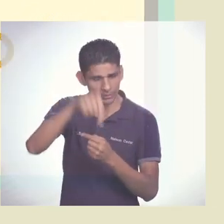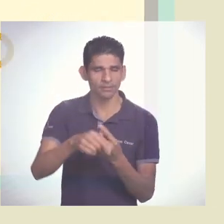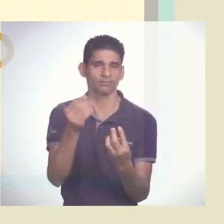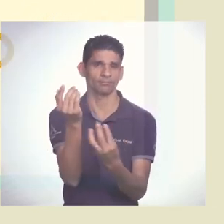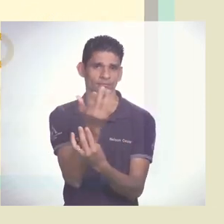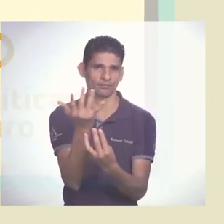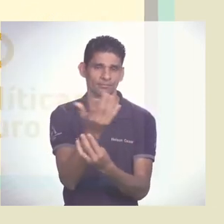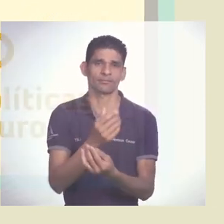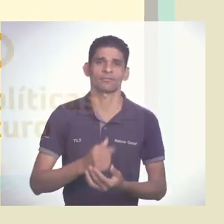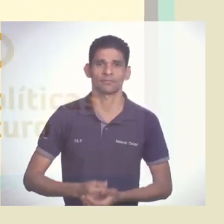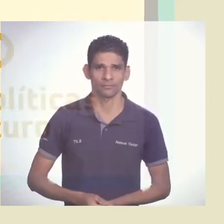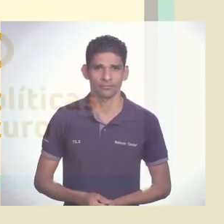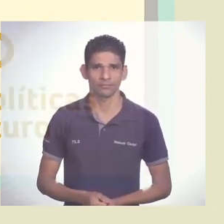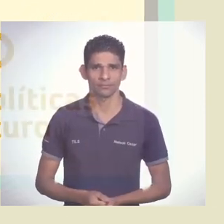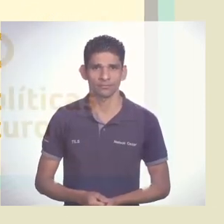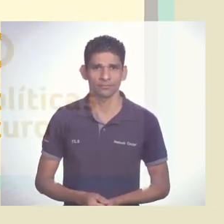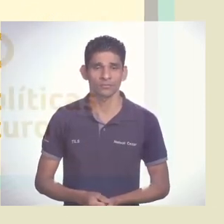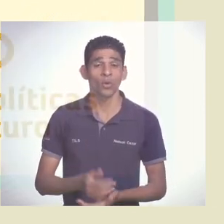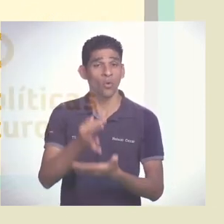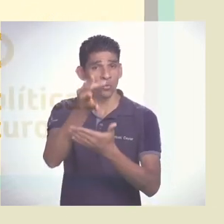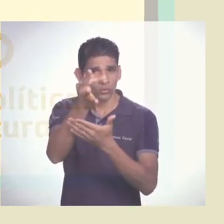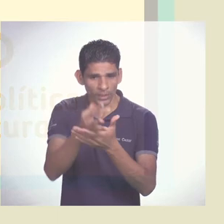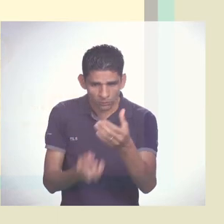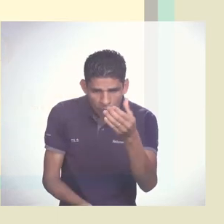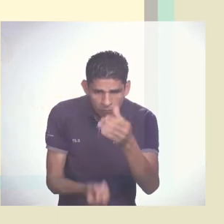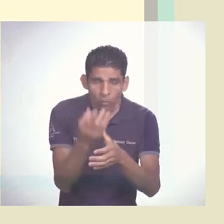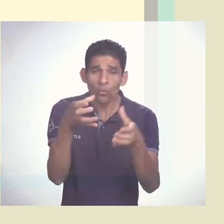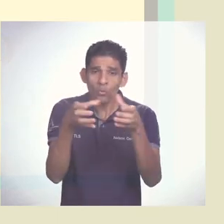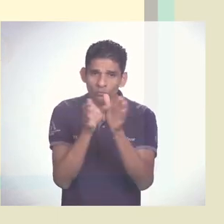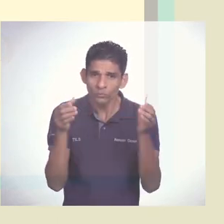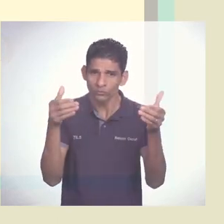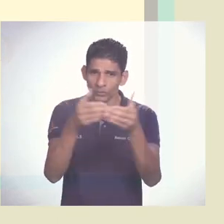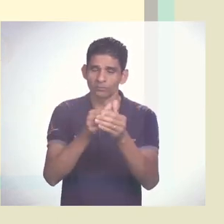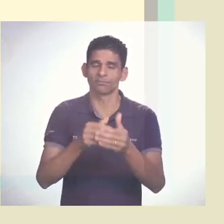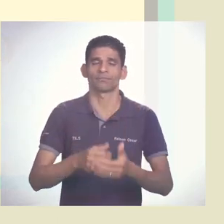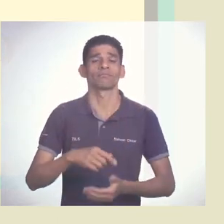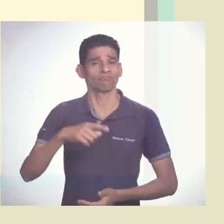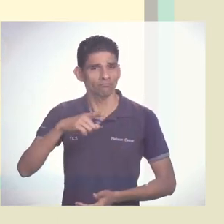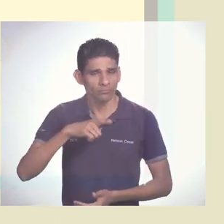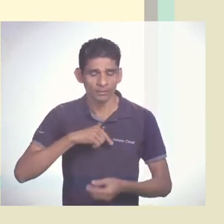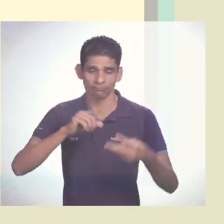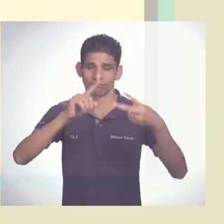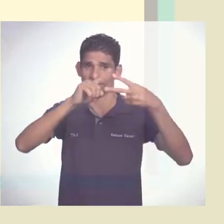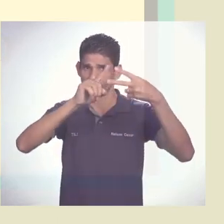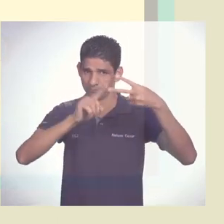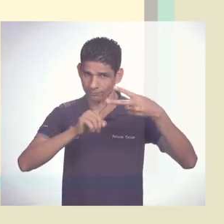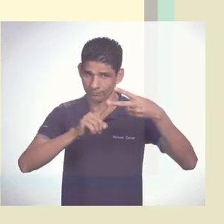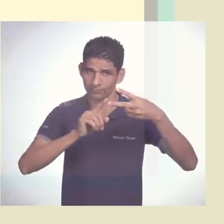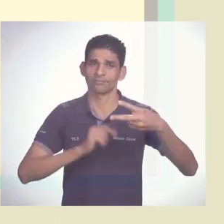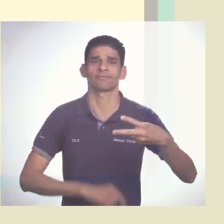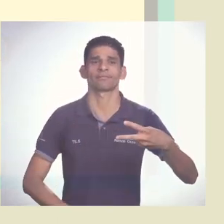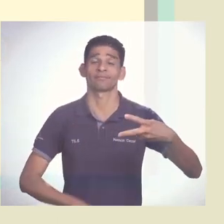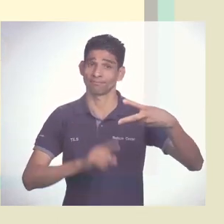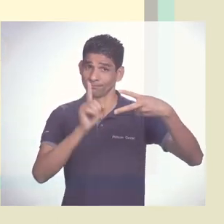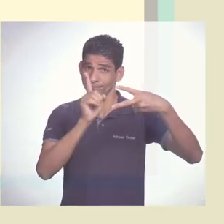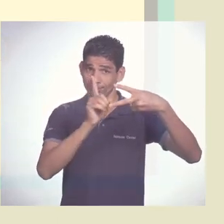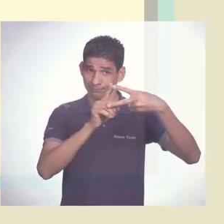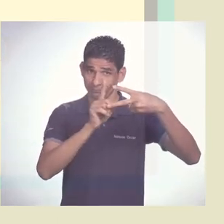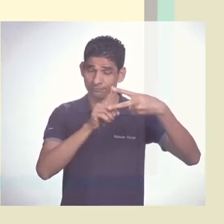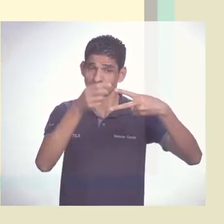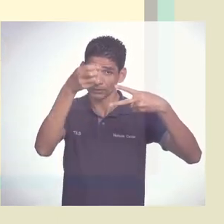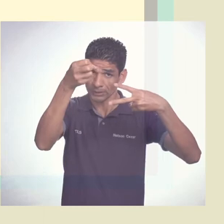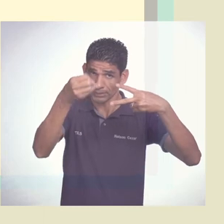possui duas partes. A primeira parte se refere à visão geral, onde será